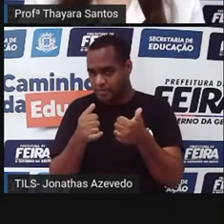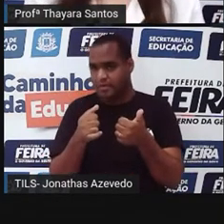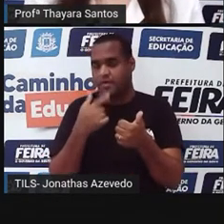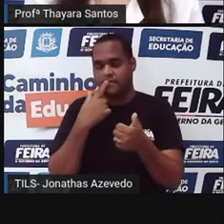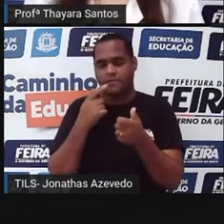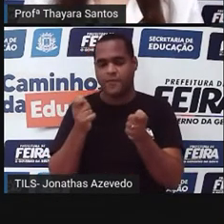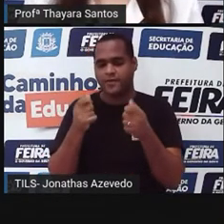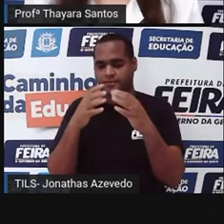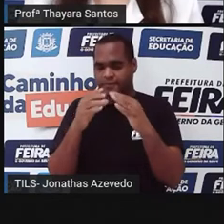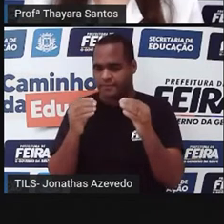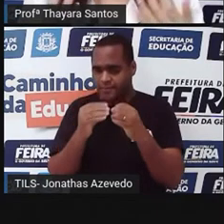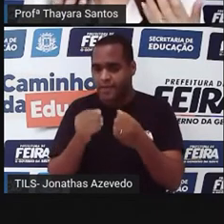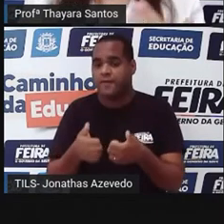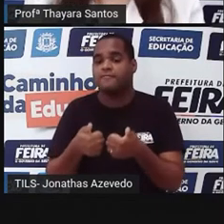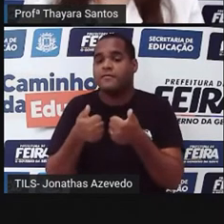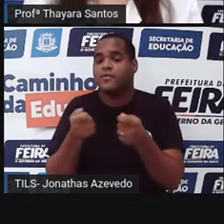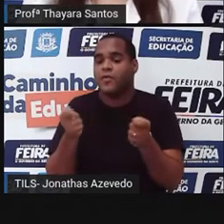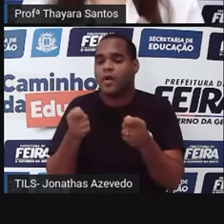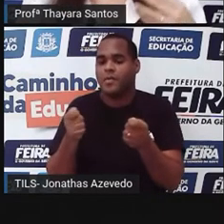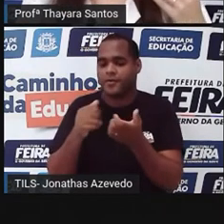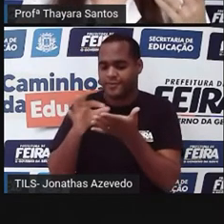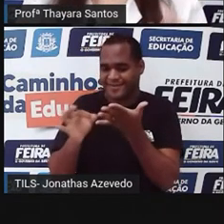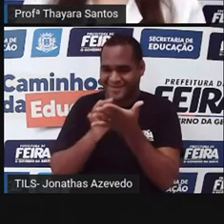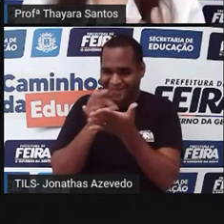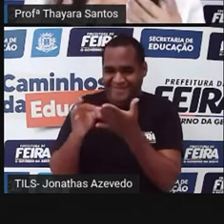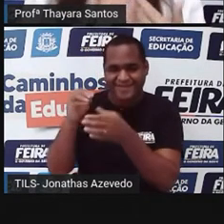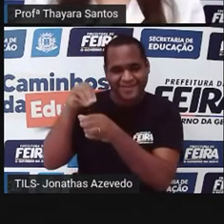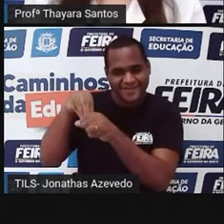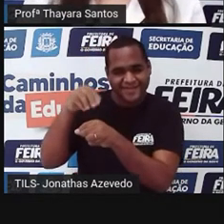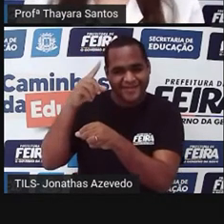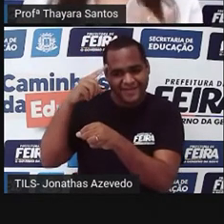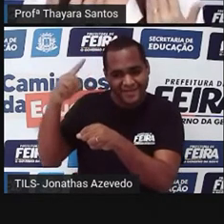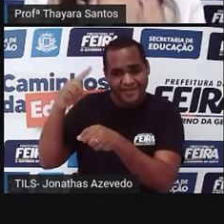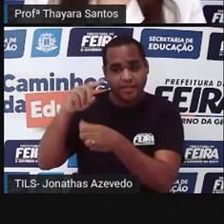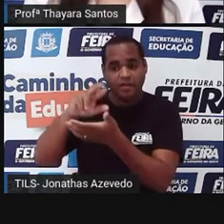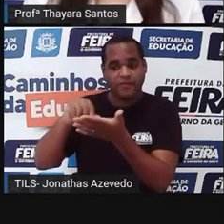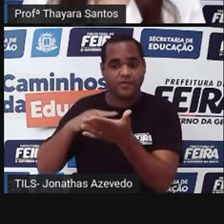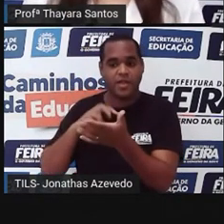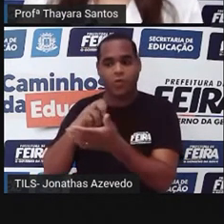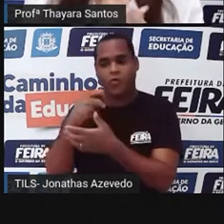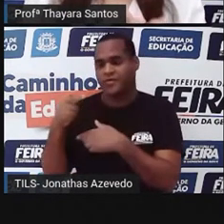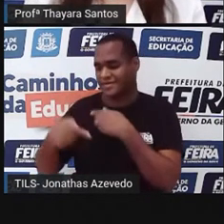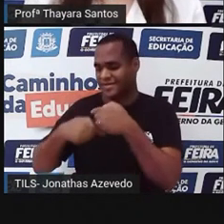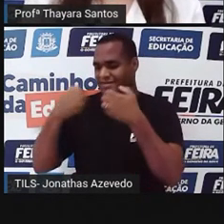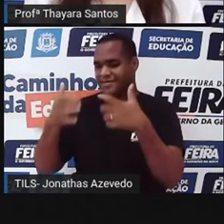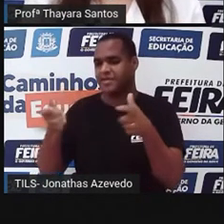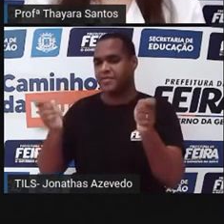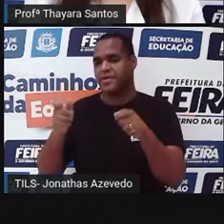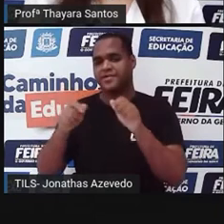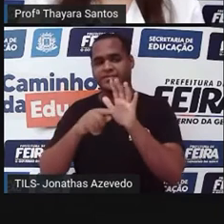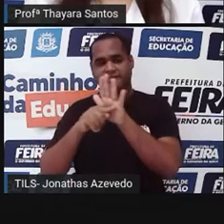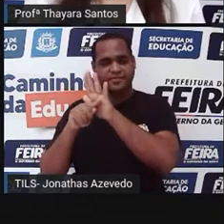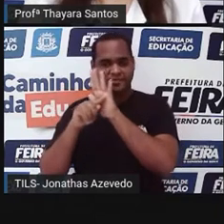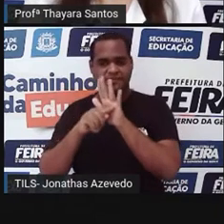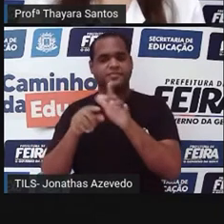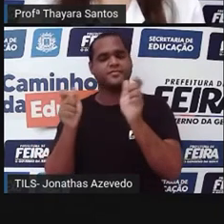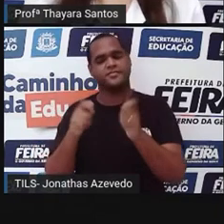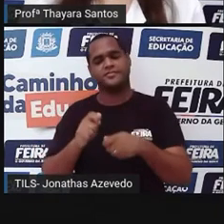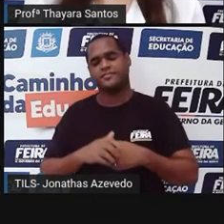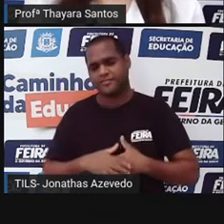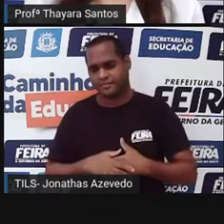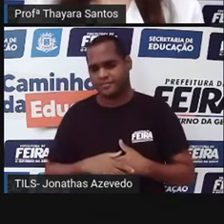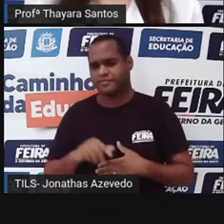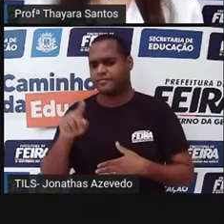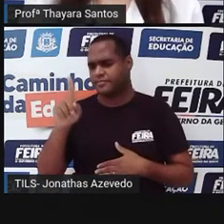tô fazendo uma terapia gênica. Tô utilizando ali células ou genes pra tratar determinada doença. Então,